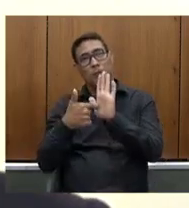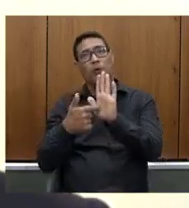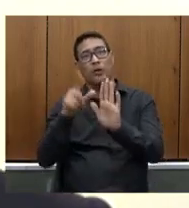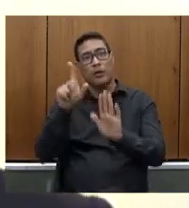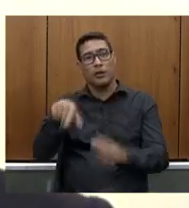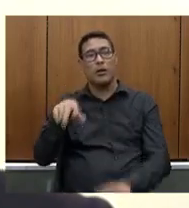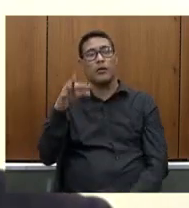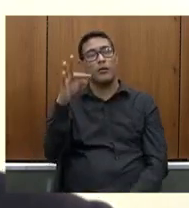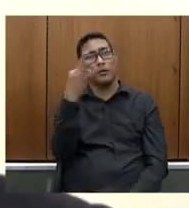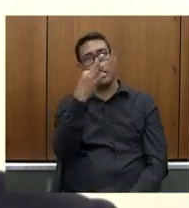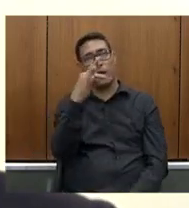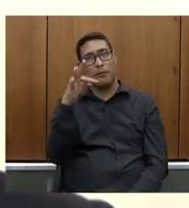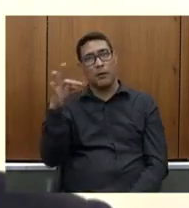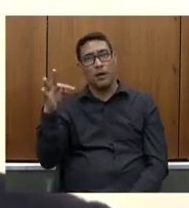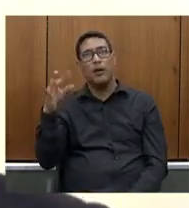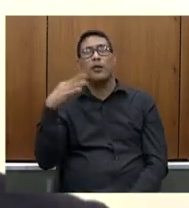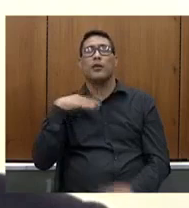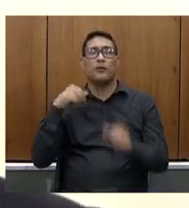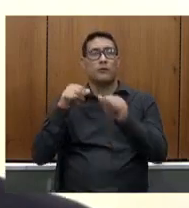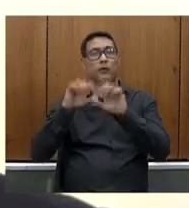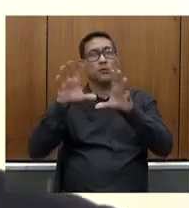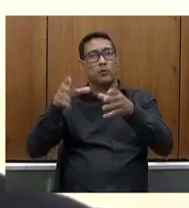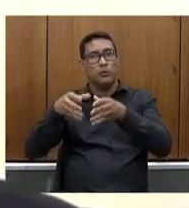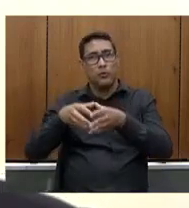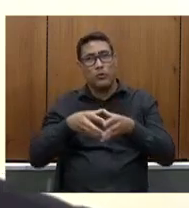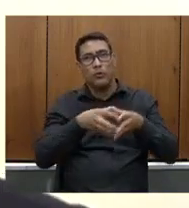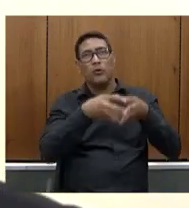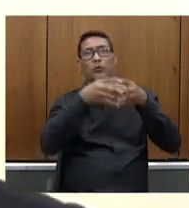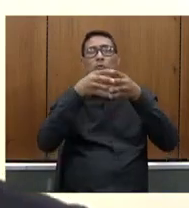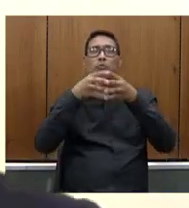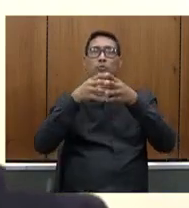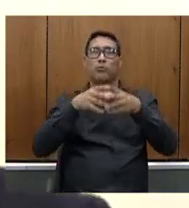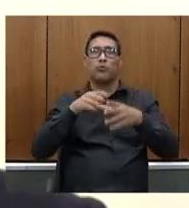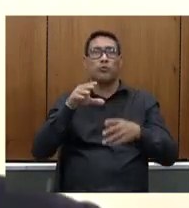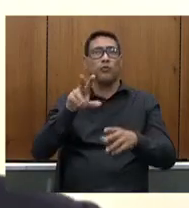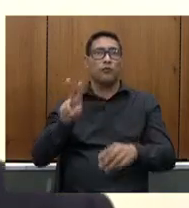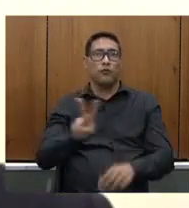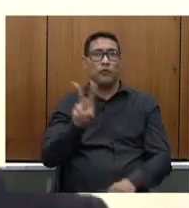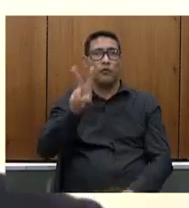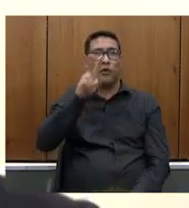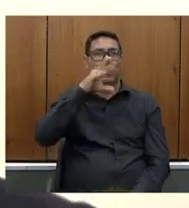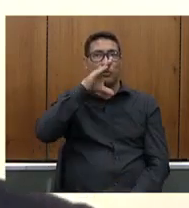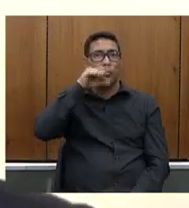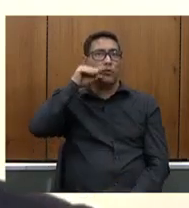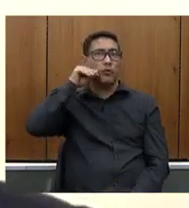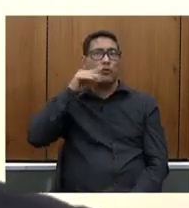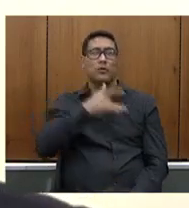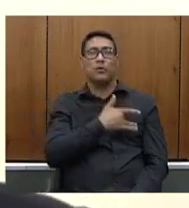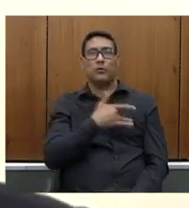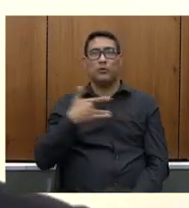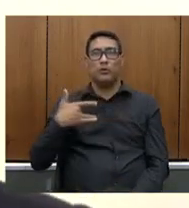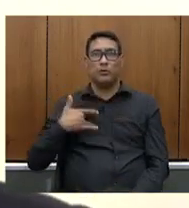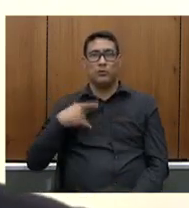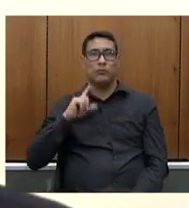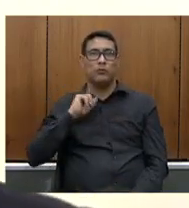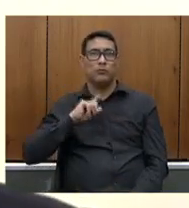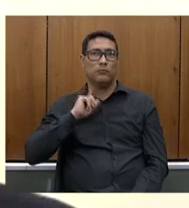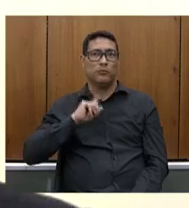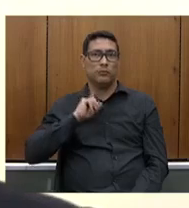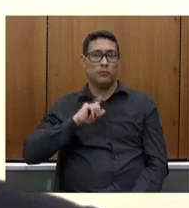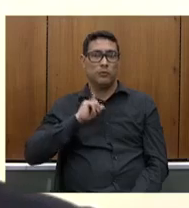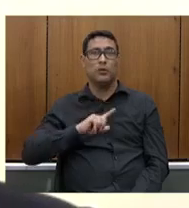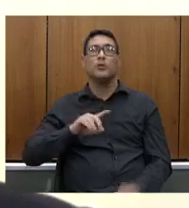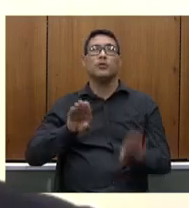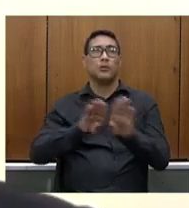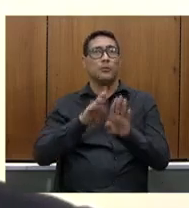é um trabalho feito em conjunto em equipe valoriza os servidores da saúde do estado de Minas Gerais reforçar o que já